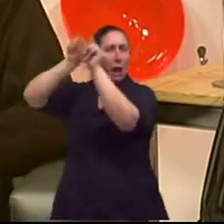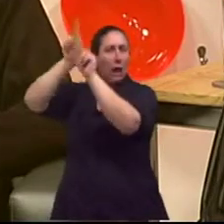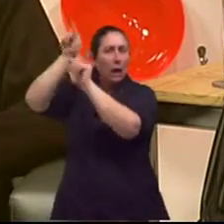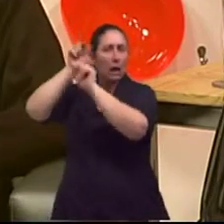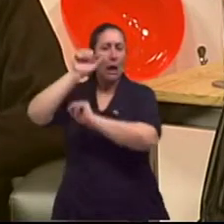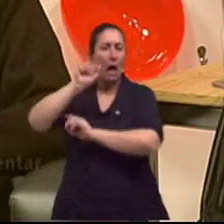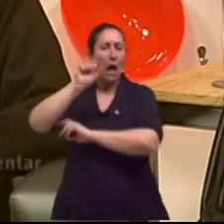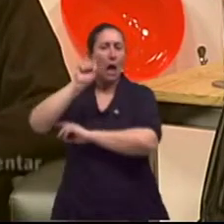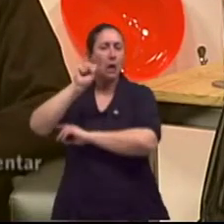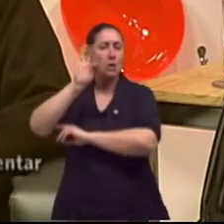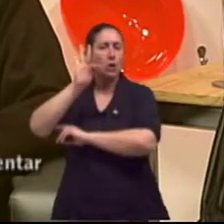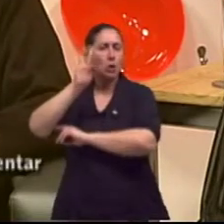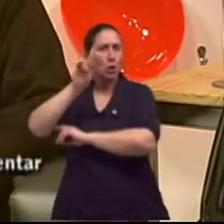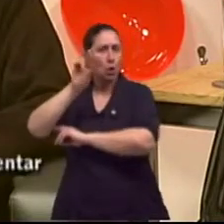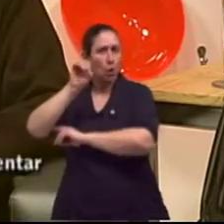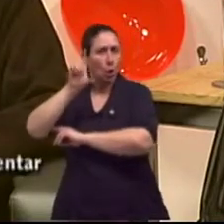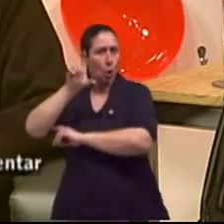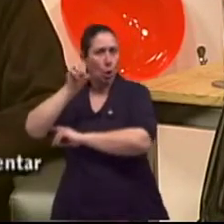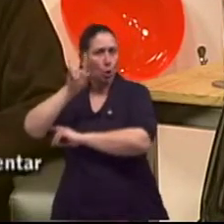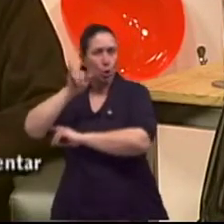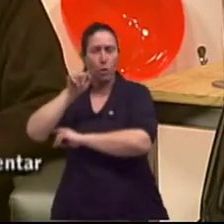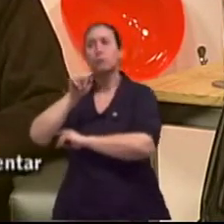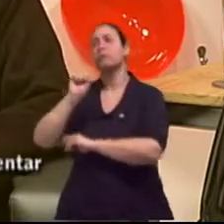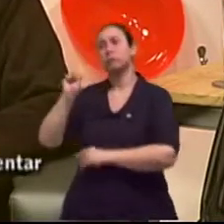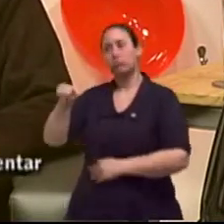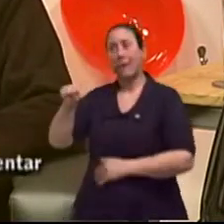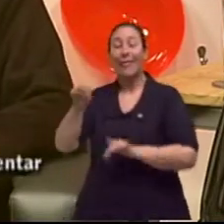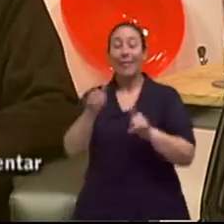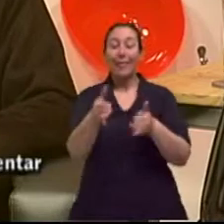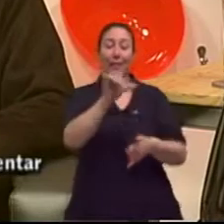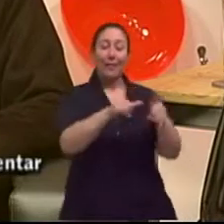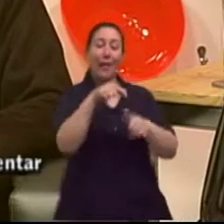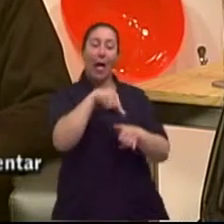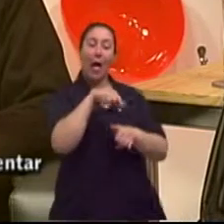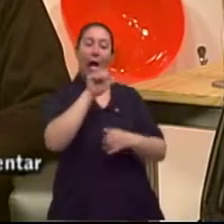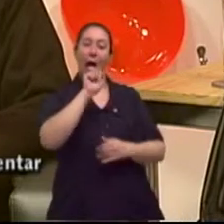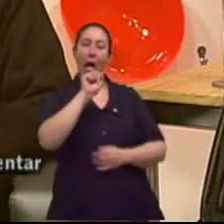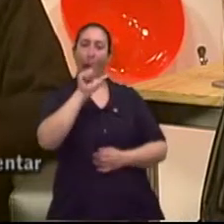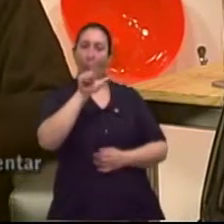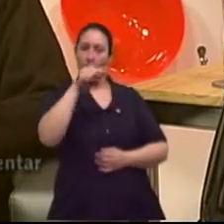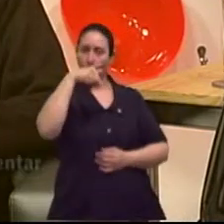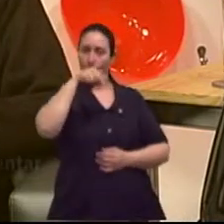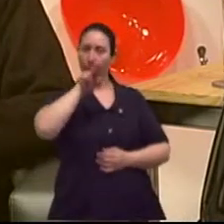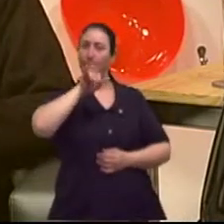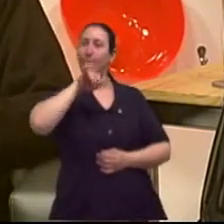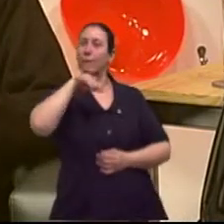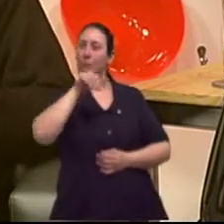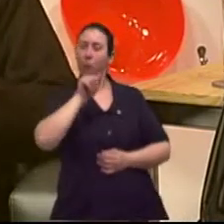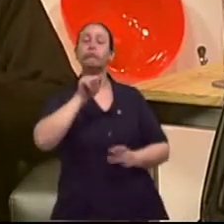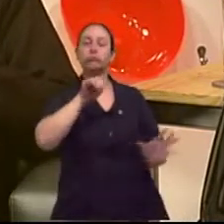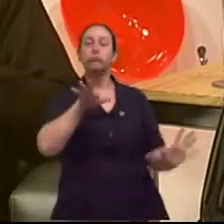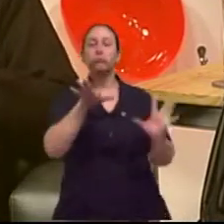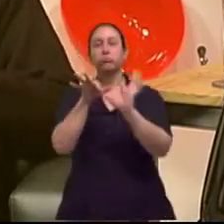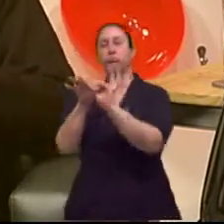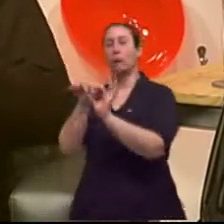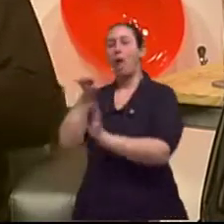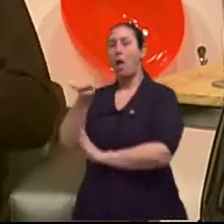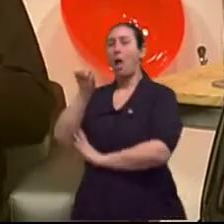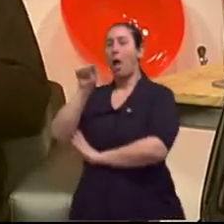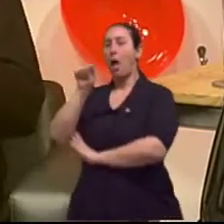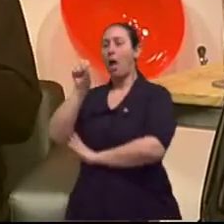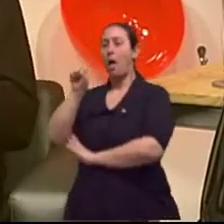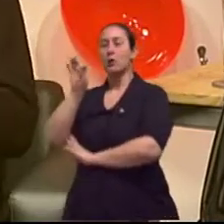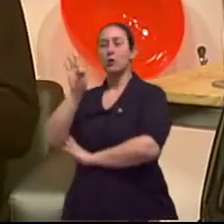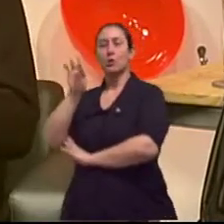A alquimia tem a ver com astrologia. ok. Entendeu um pouquinho mais. Então, assim, nós usamos, existem os florais